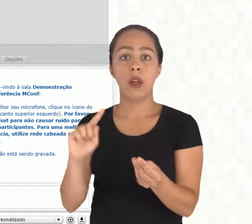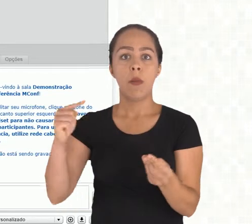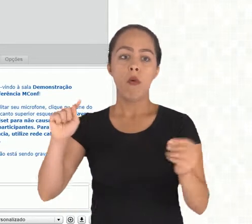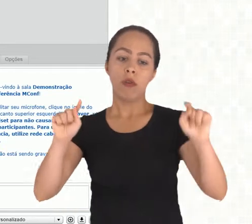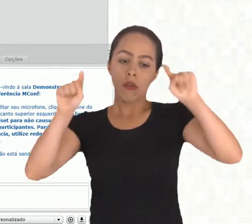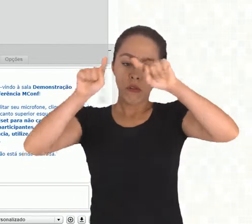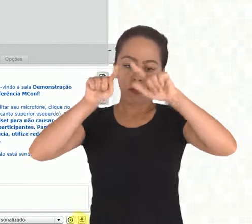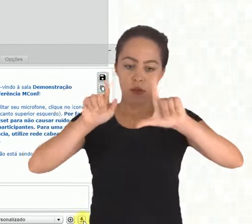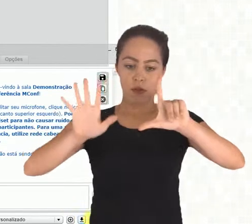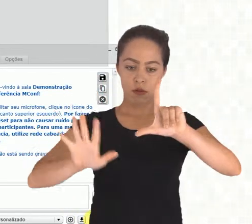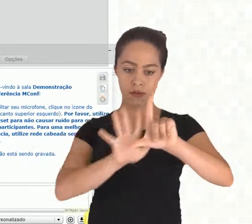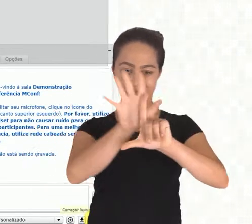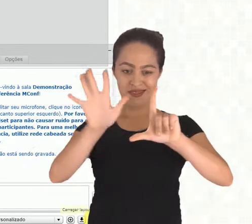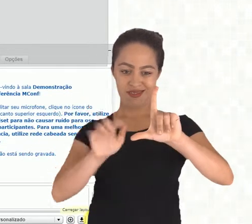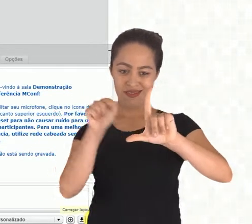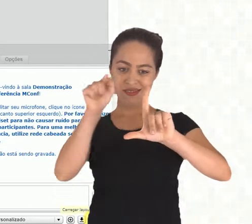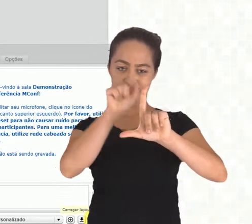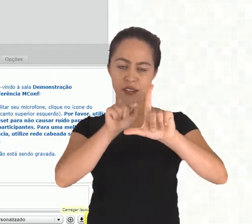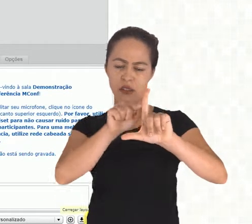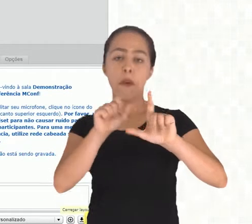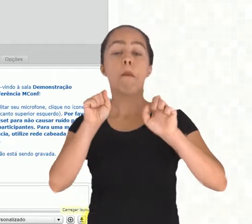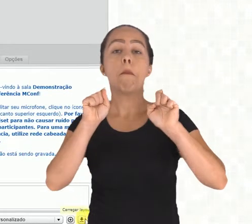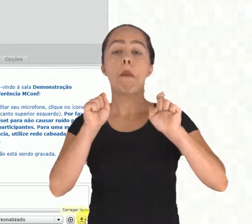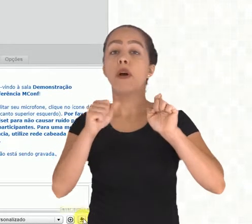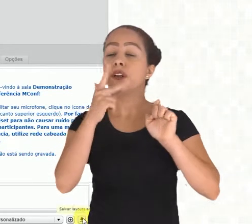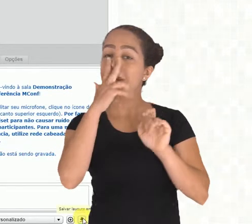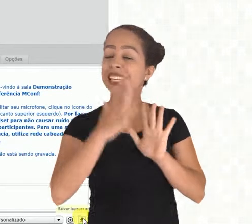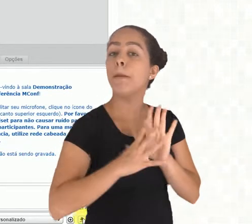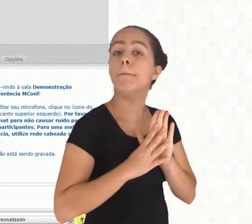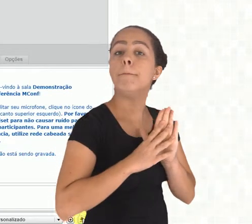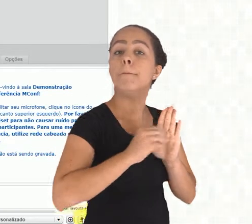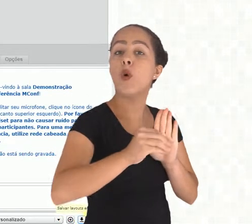layout e aplicar o layout a todas as pessoas.